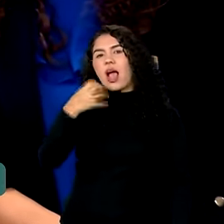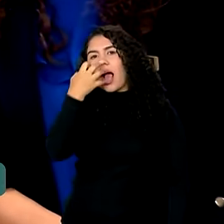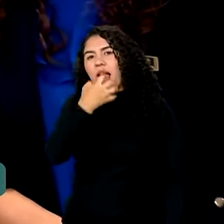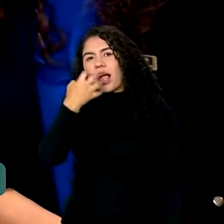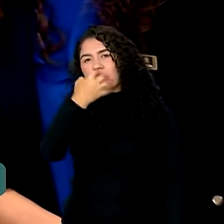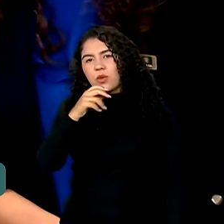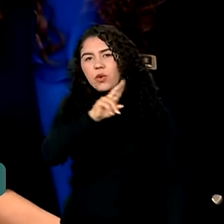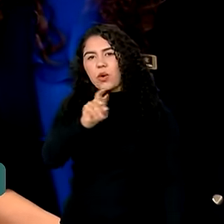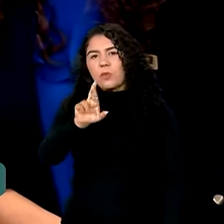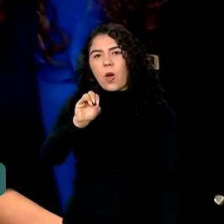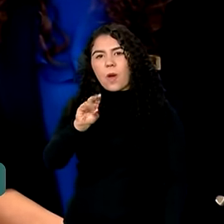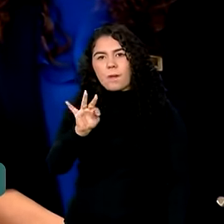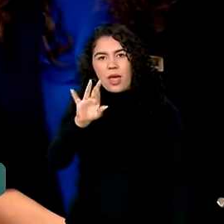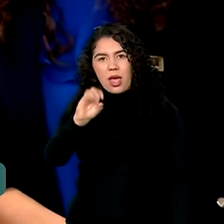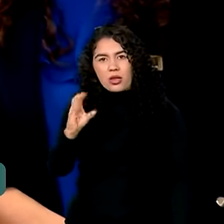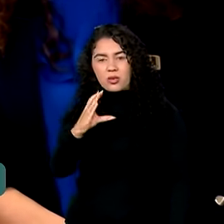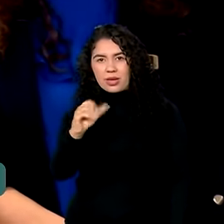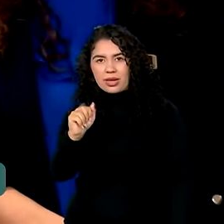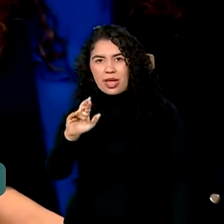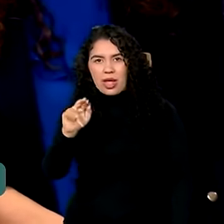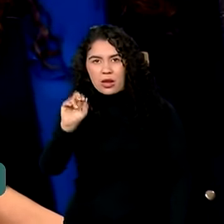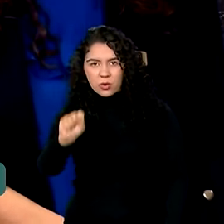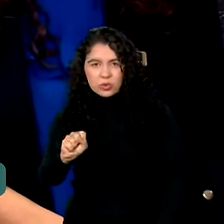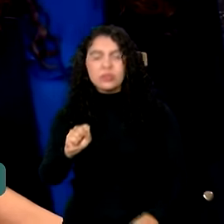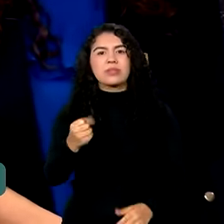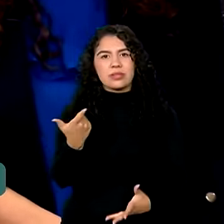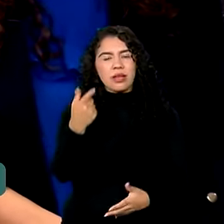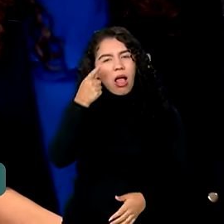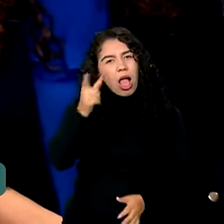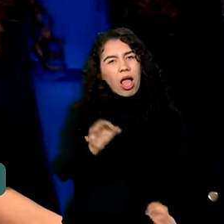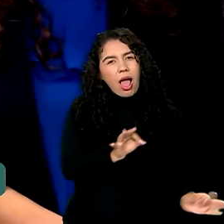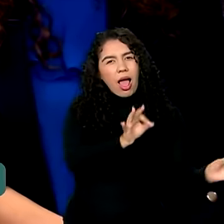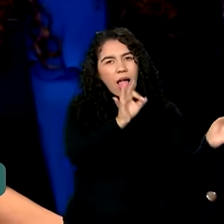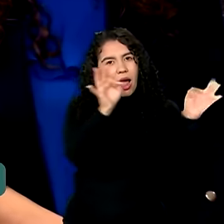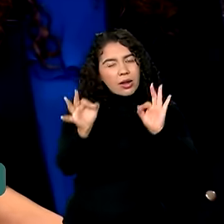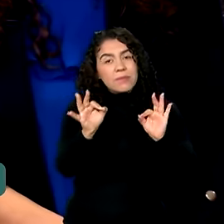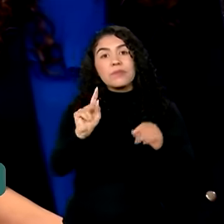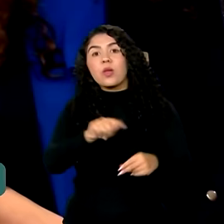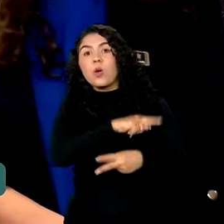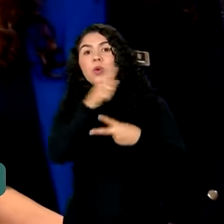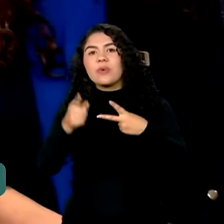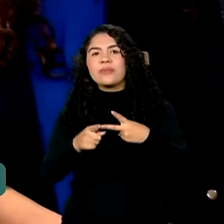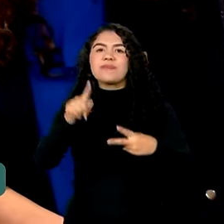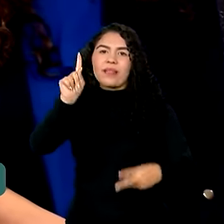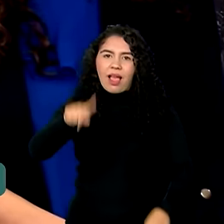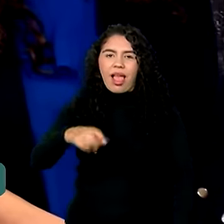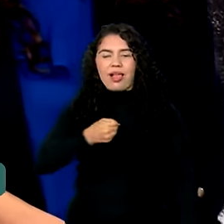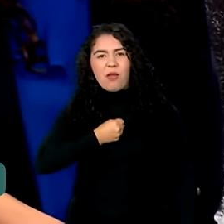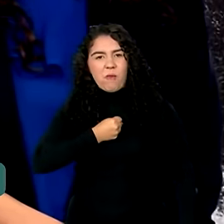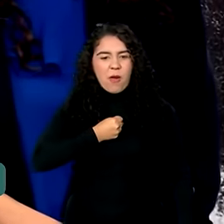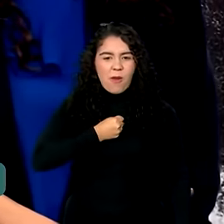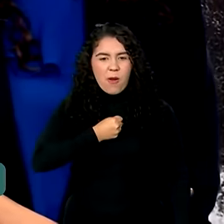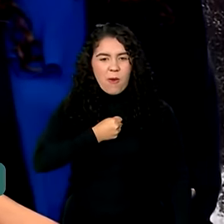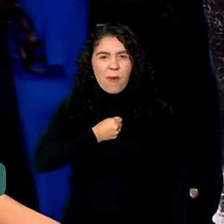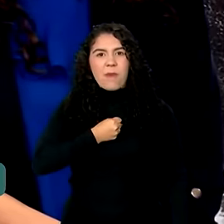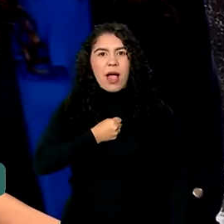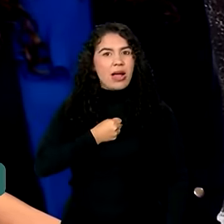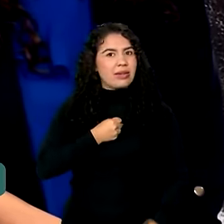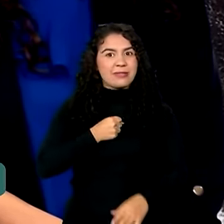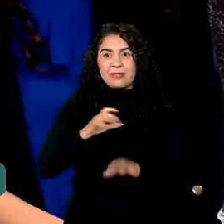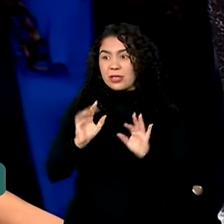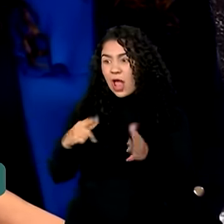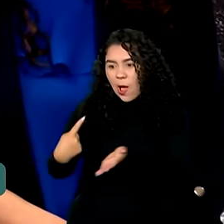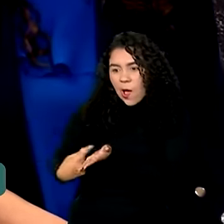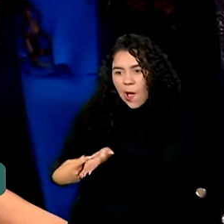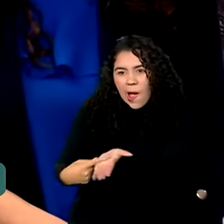Calia Vandeleia, sabe, fazer a jovem guarda. E a outra era o Silvio Santos. A gente fazia a turma para ir na casa para assistir